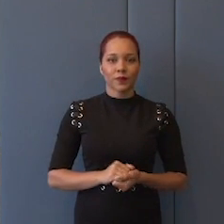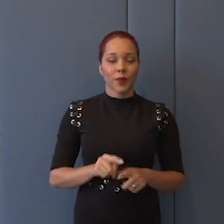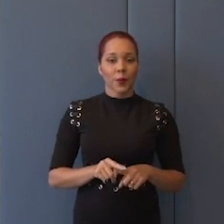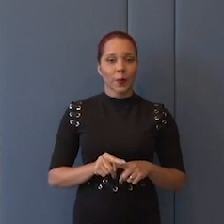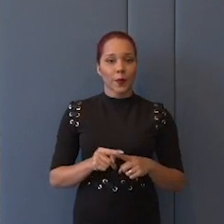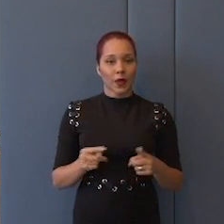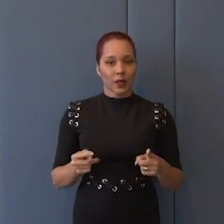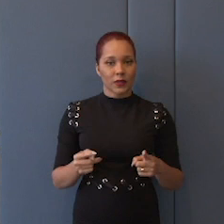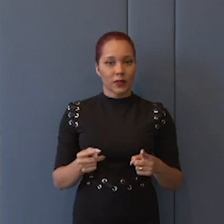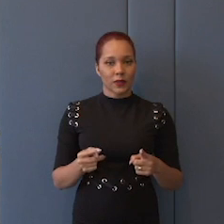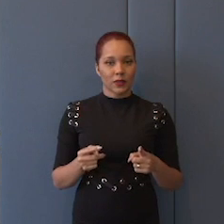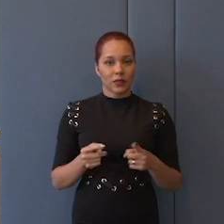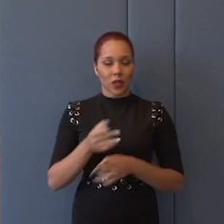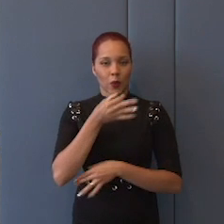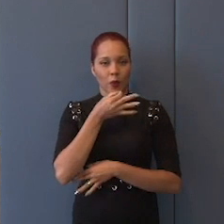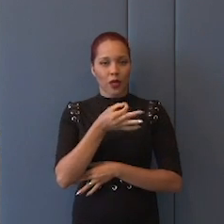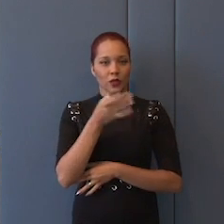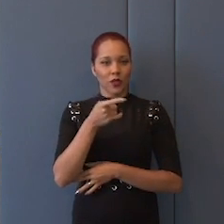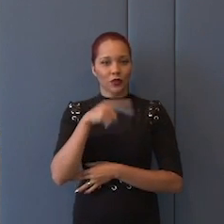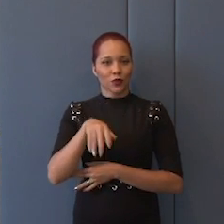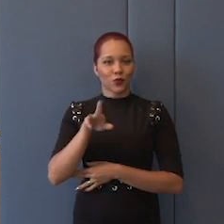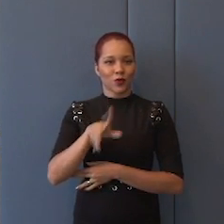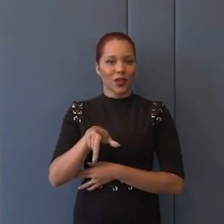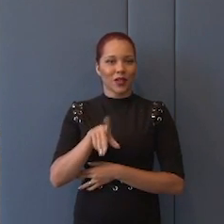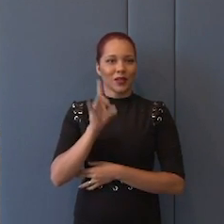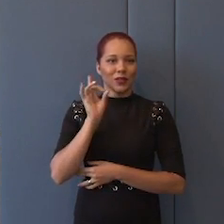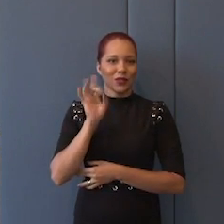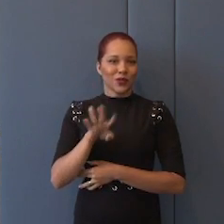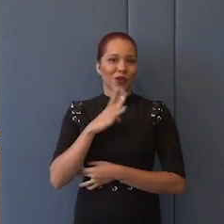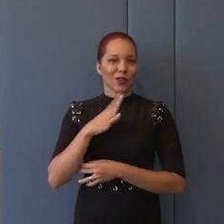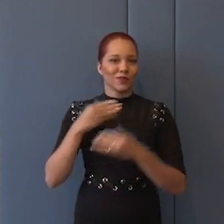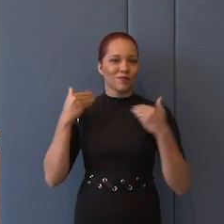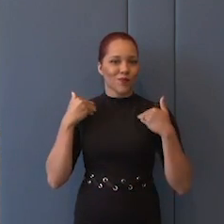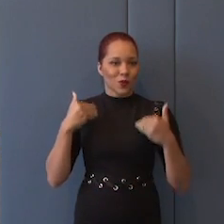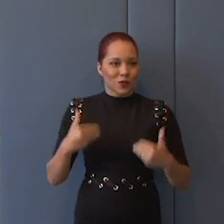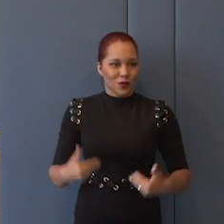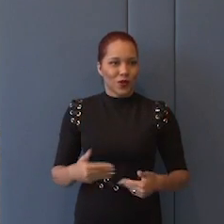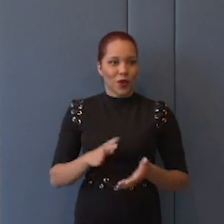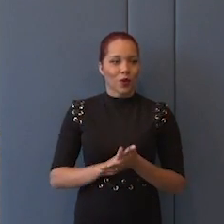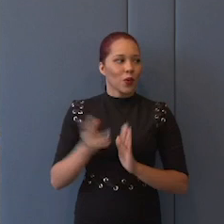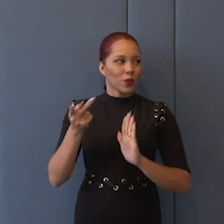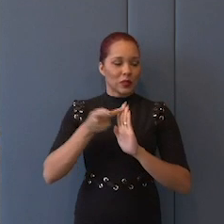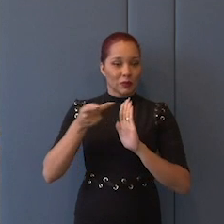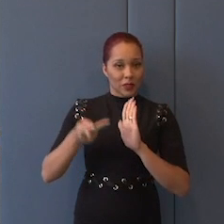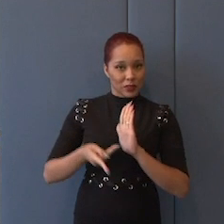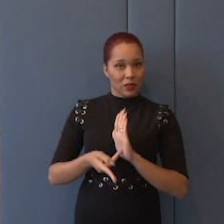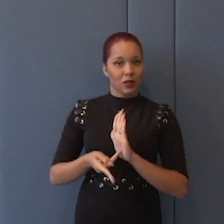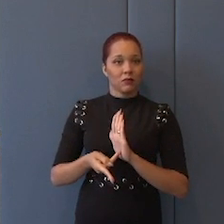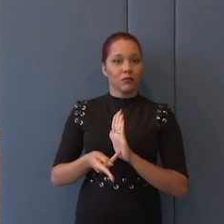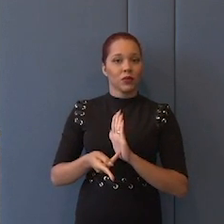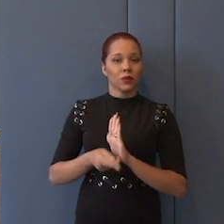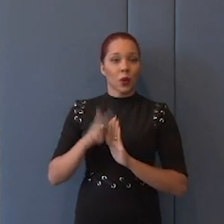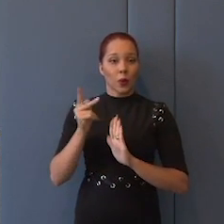mas acho que eles não são necessariamente as posições, acho que os princípios são justamente um